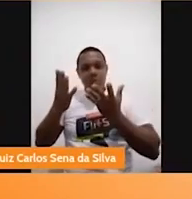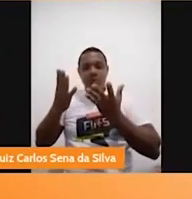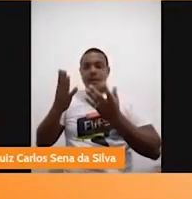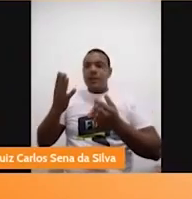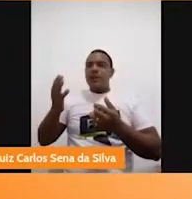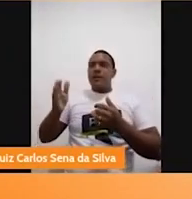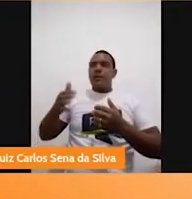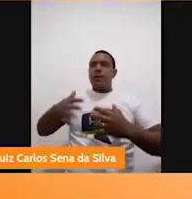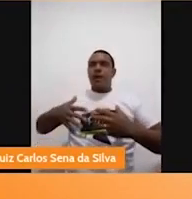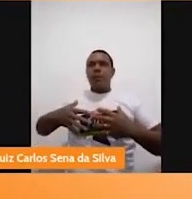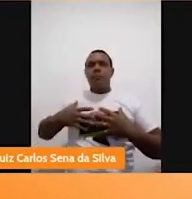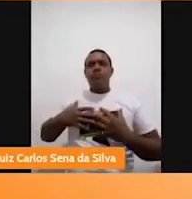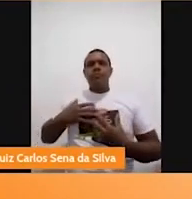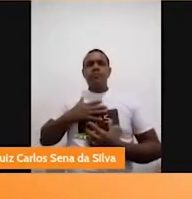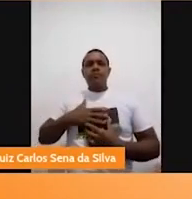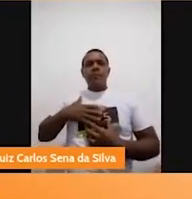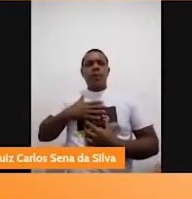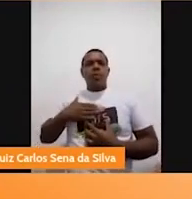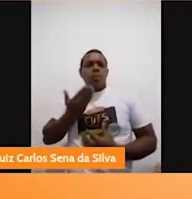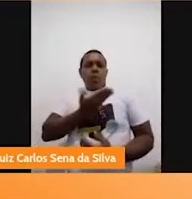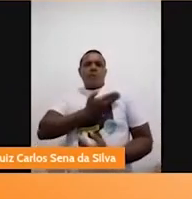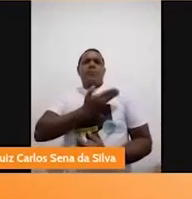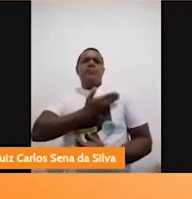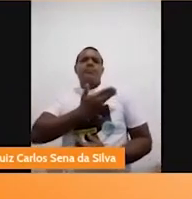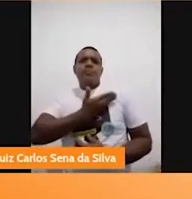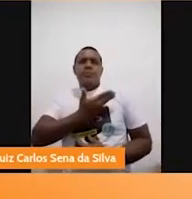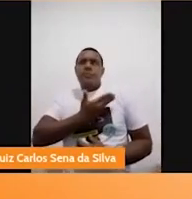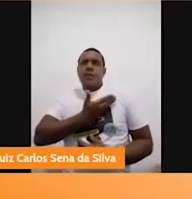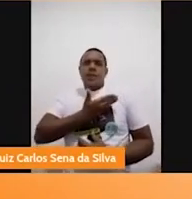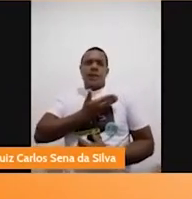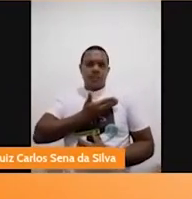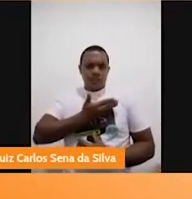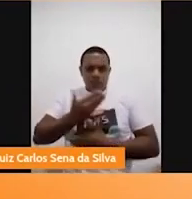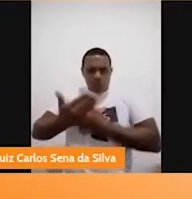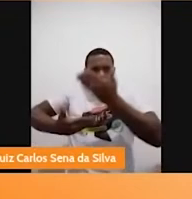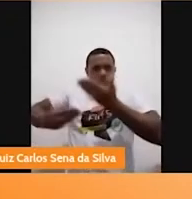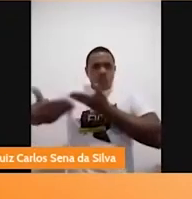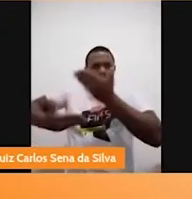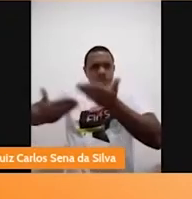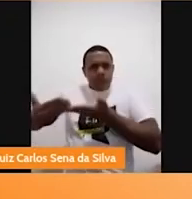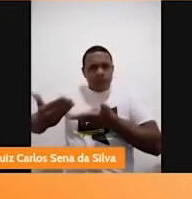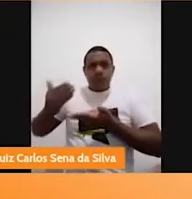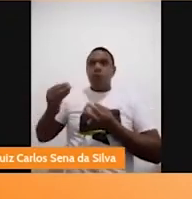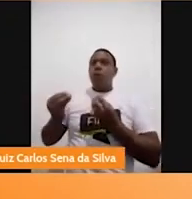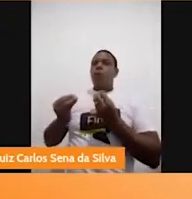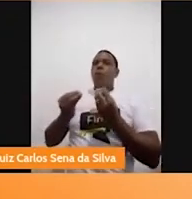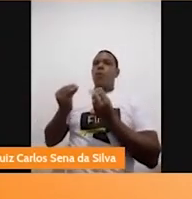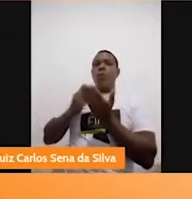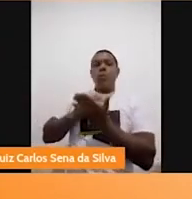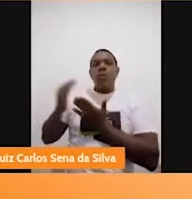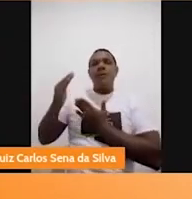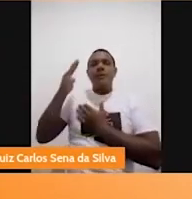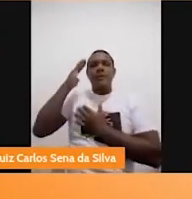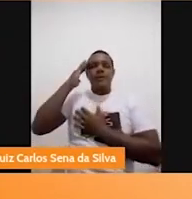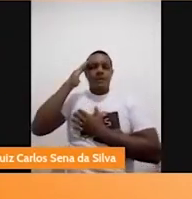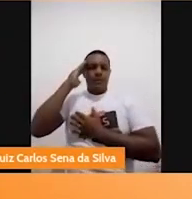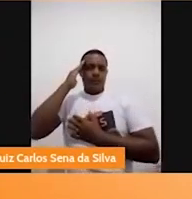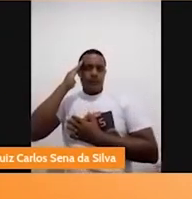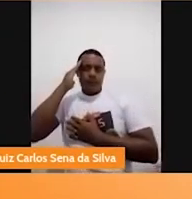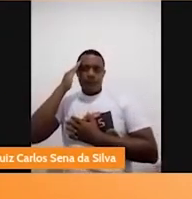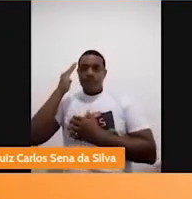assim. Porque as crianças entendem, elas são orientadas e elas compreendem que não há uma outra